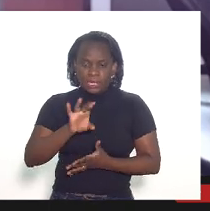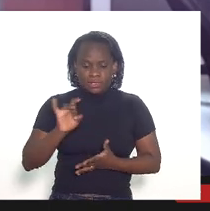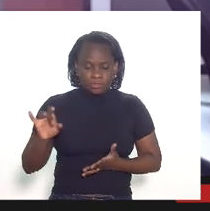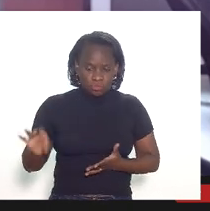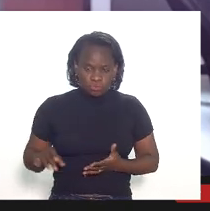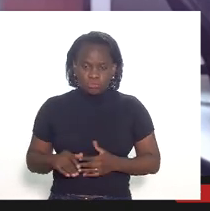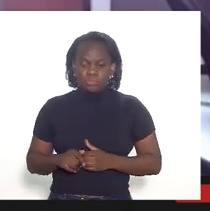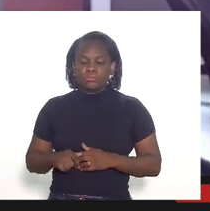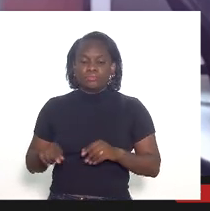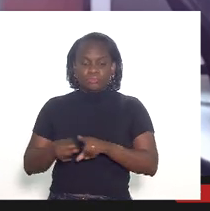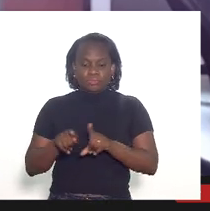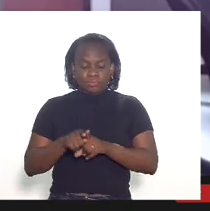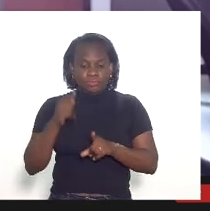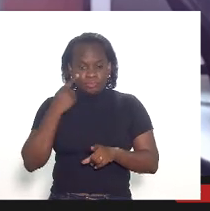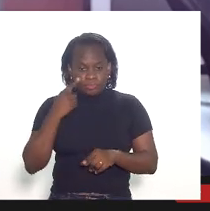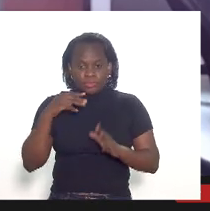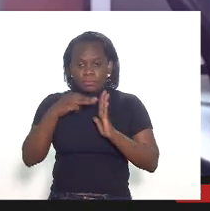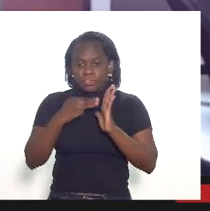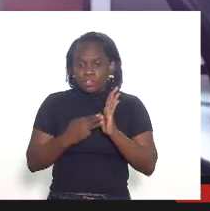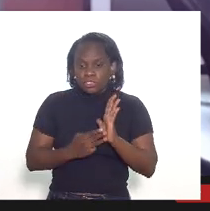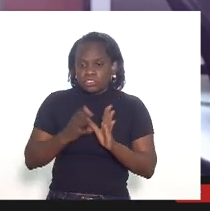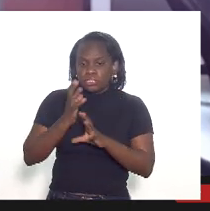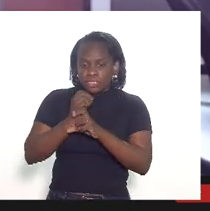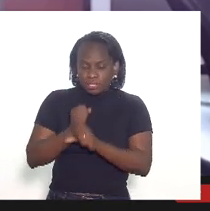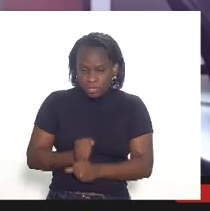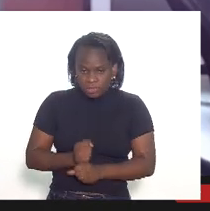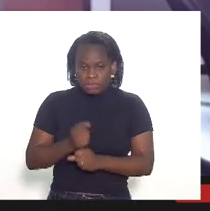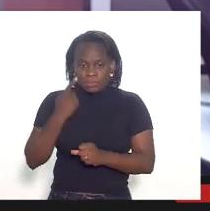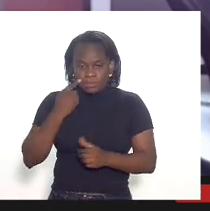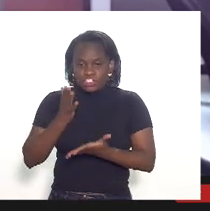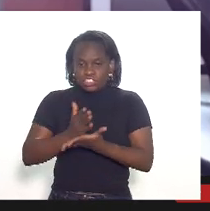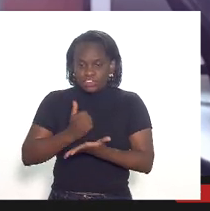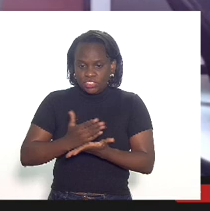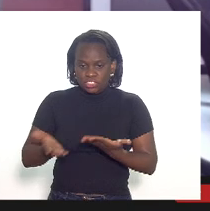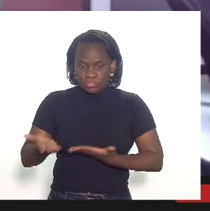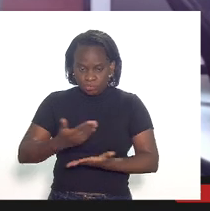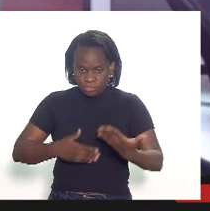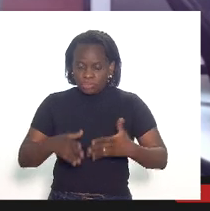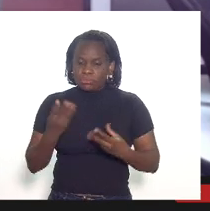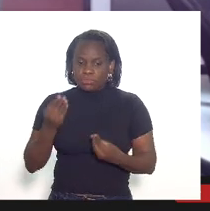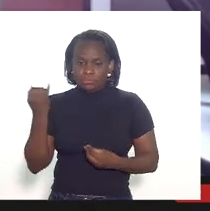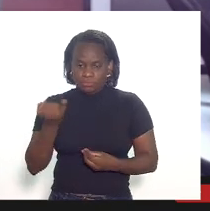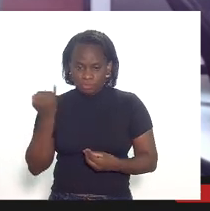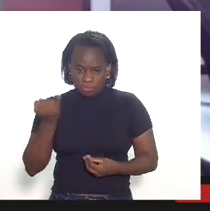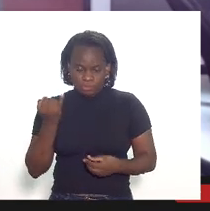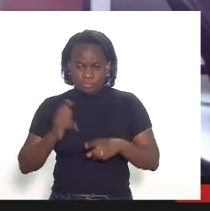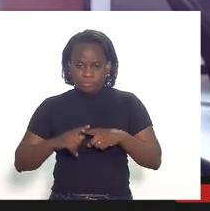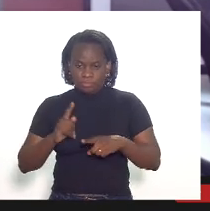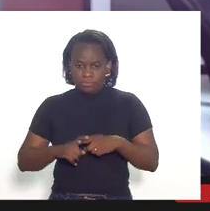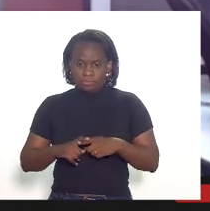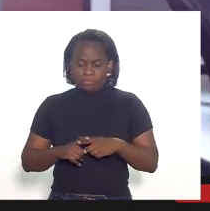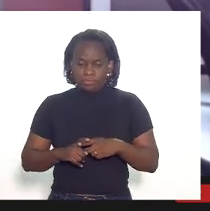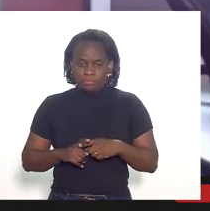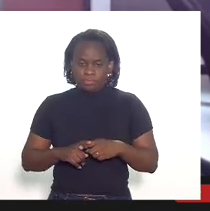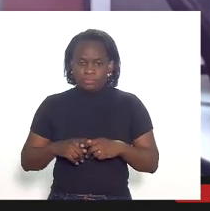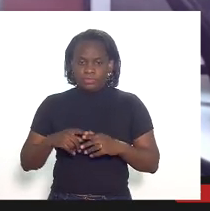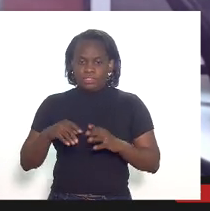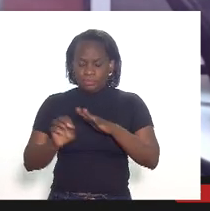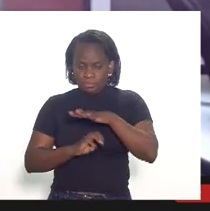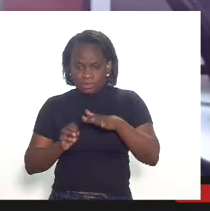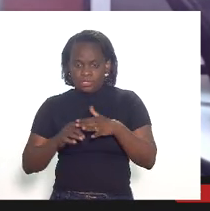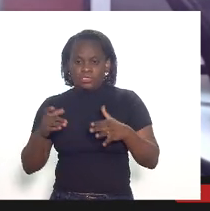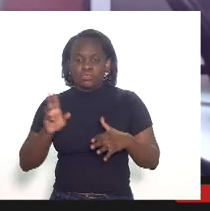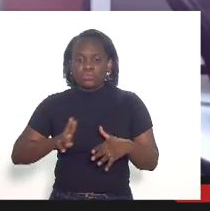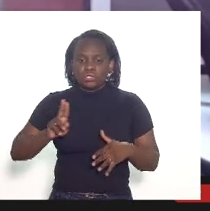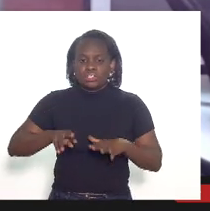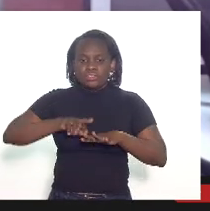gastos também identificar a metodologia de cálculo para o rateio isso é extremamente importante porque a concessionária ela